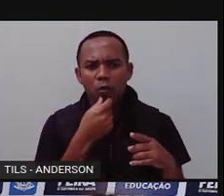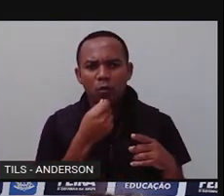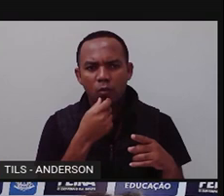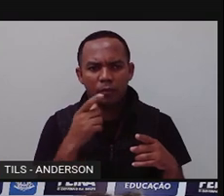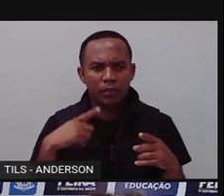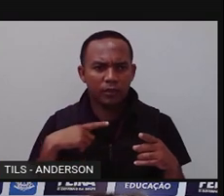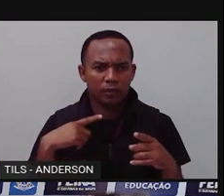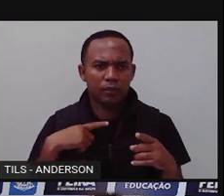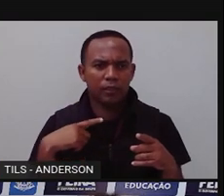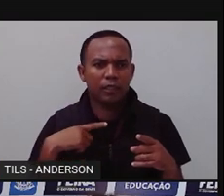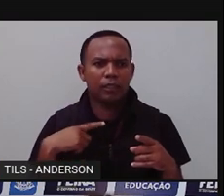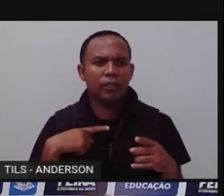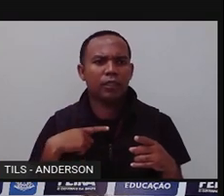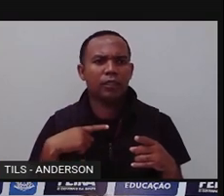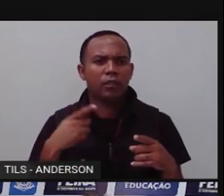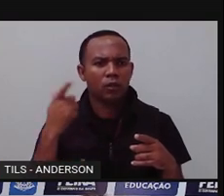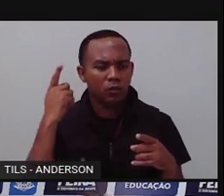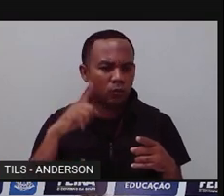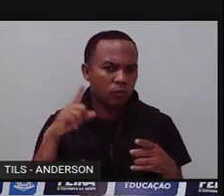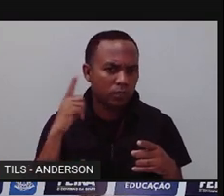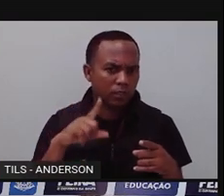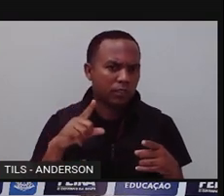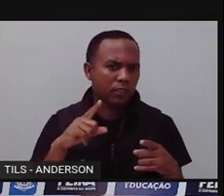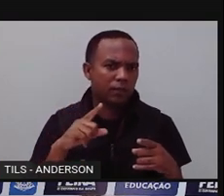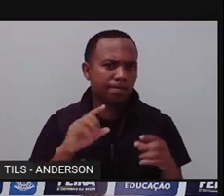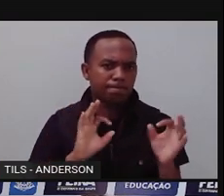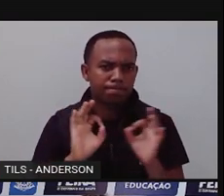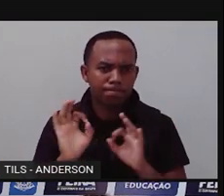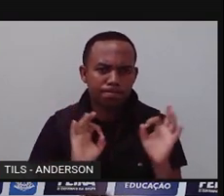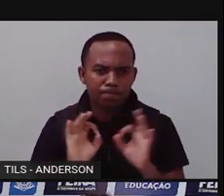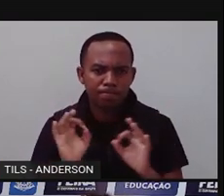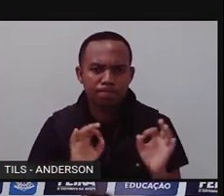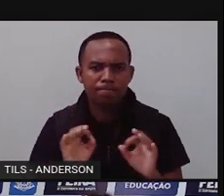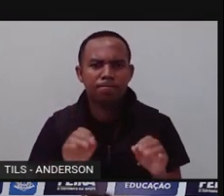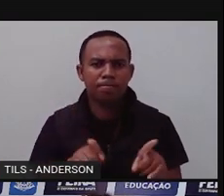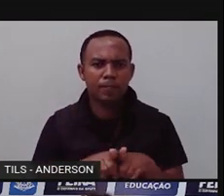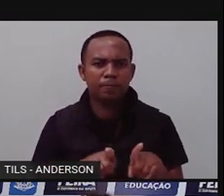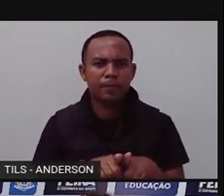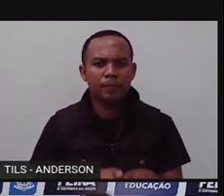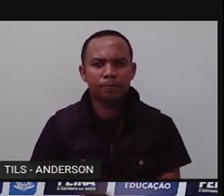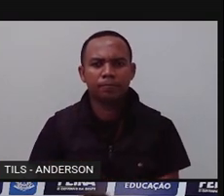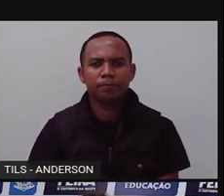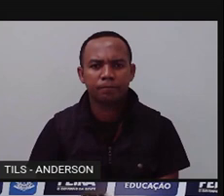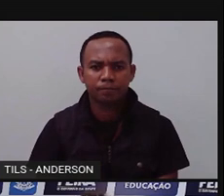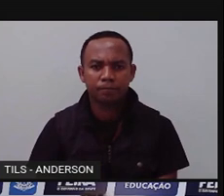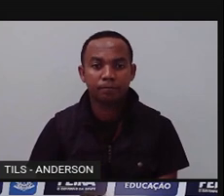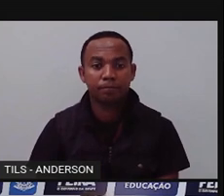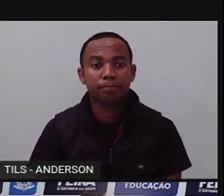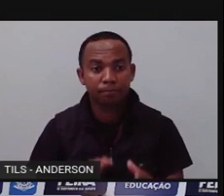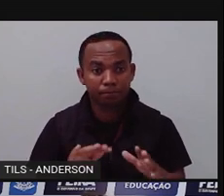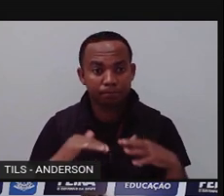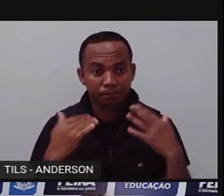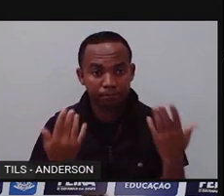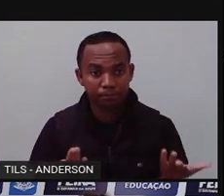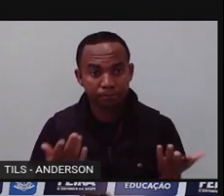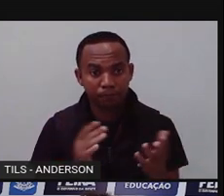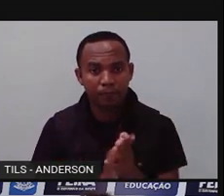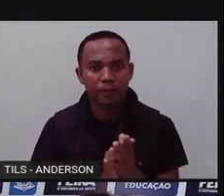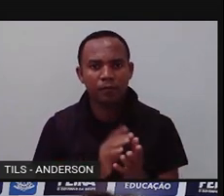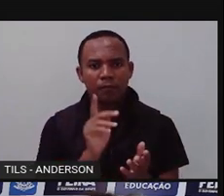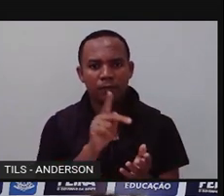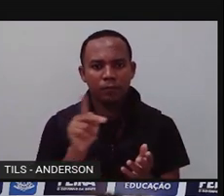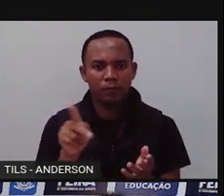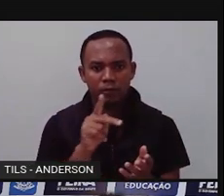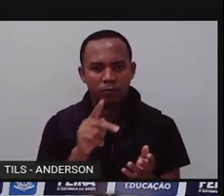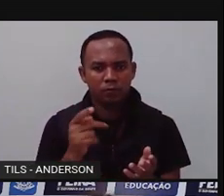ecossistemas. Mas a gente vai ver isso, tá? Em outra aula. Bom, aí a Pró traz isso